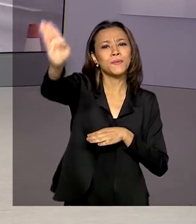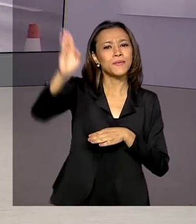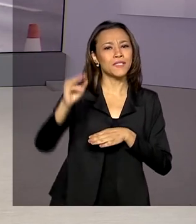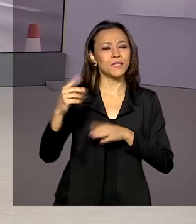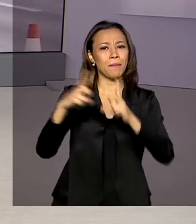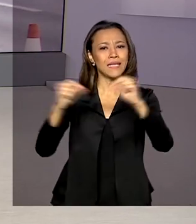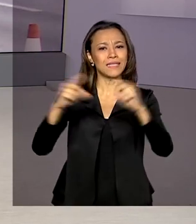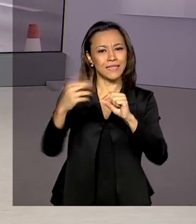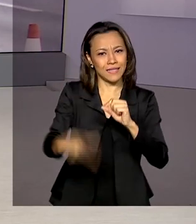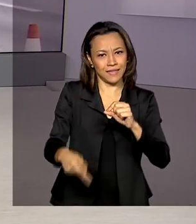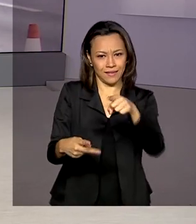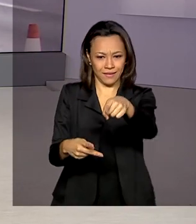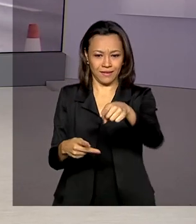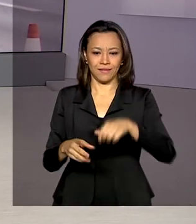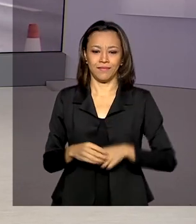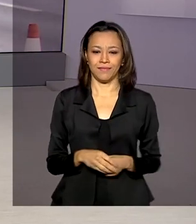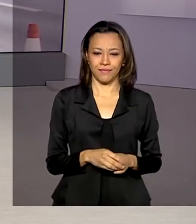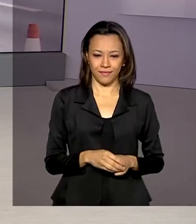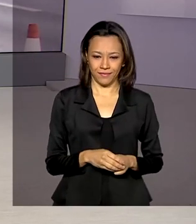dia.